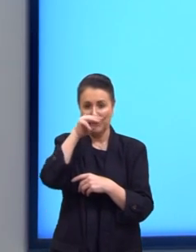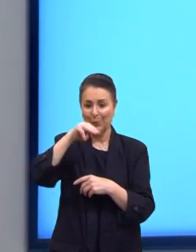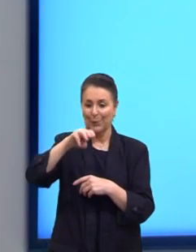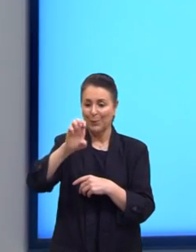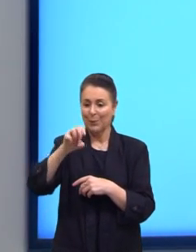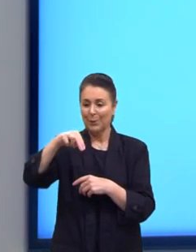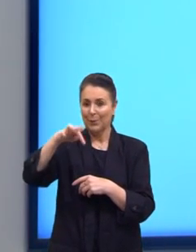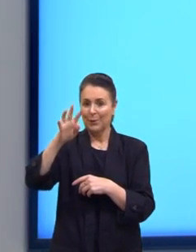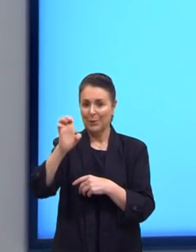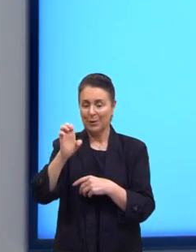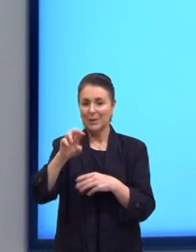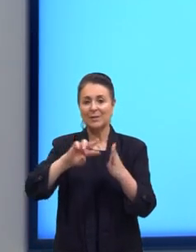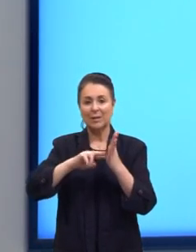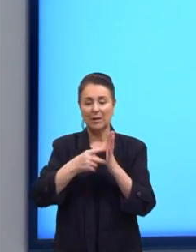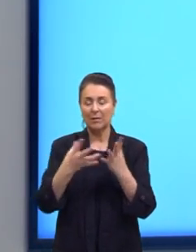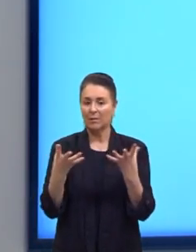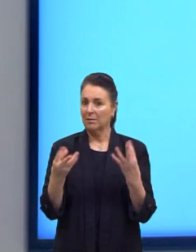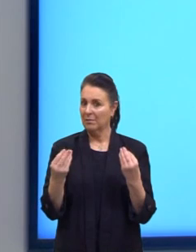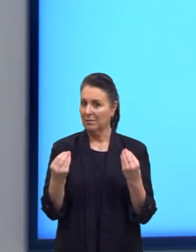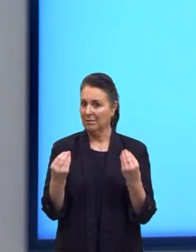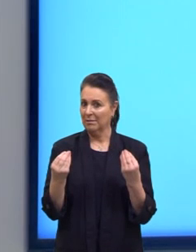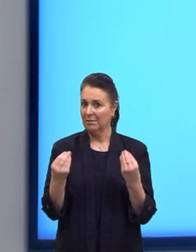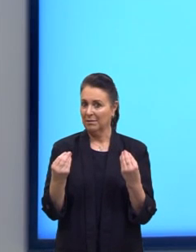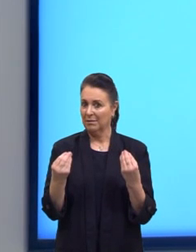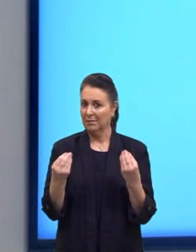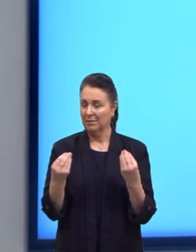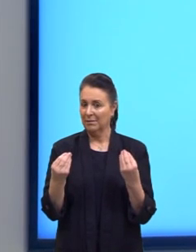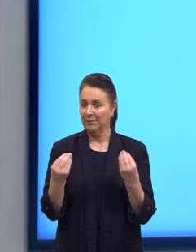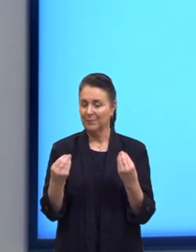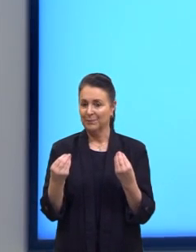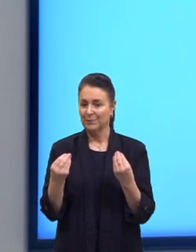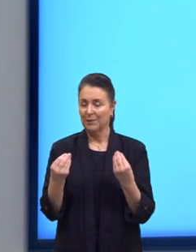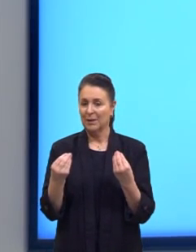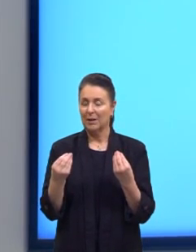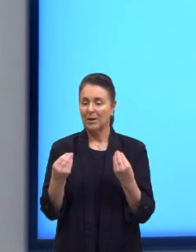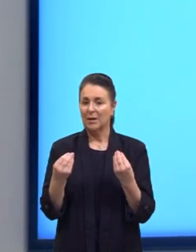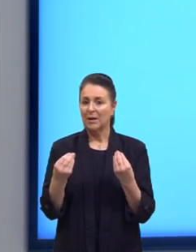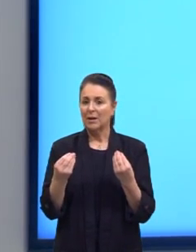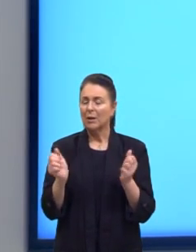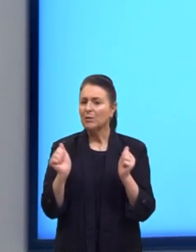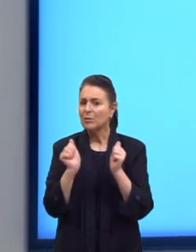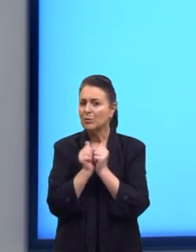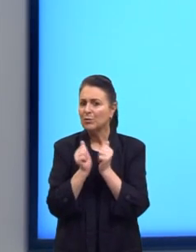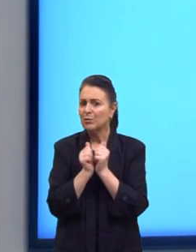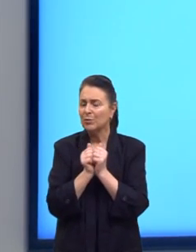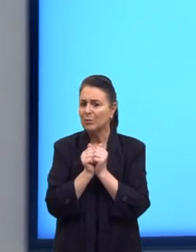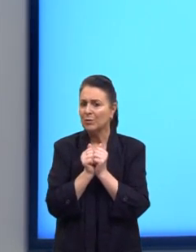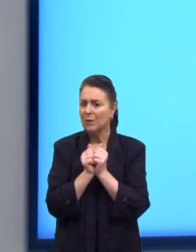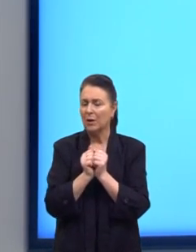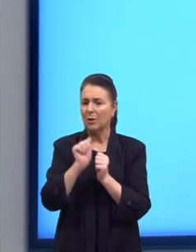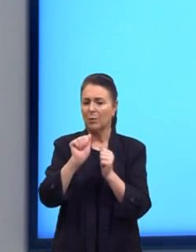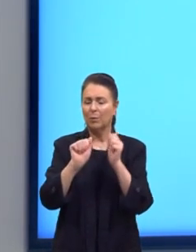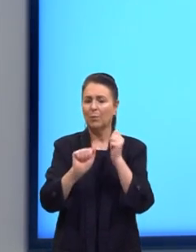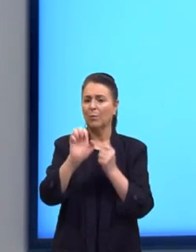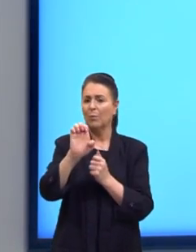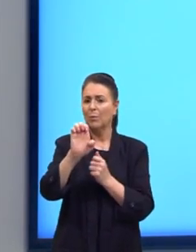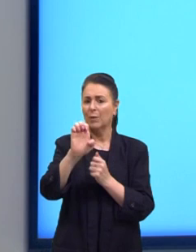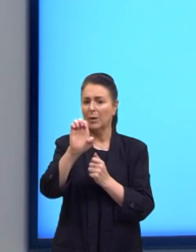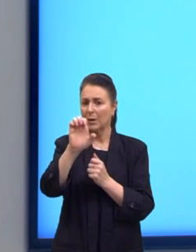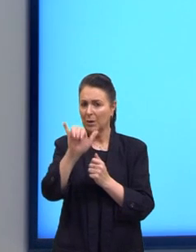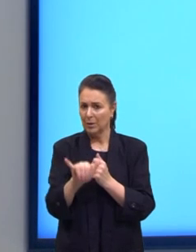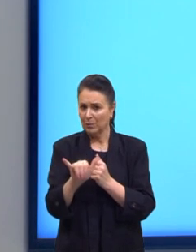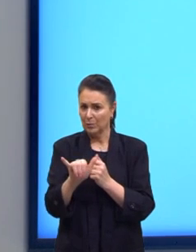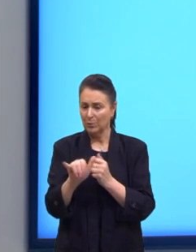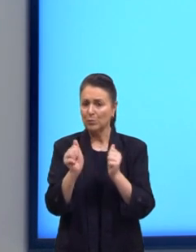do fim seria o nosso mente. Tá? No que eu juntar esse L-Y com o adjetivo,